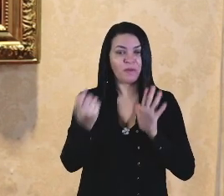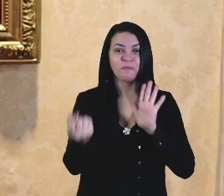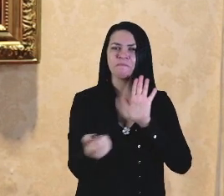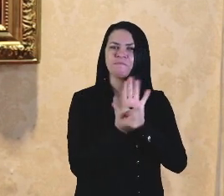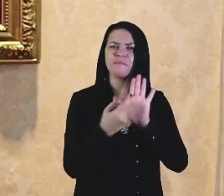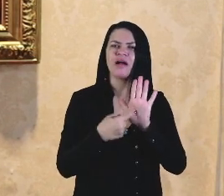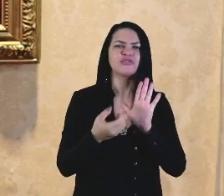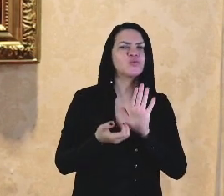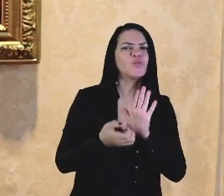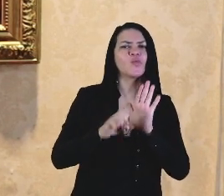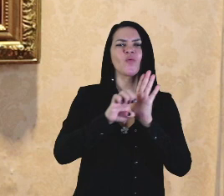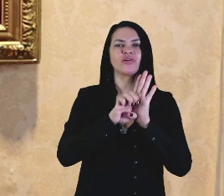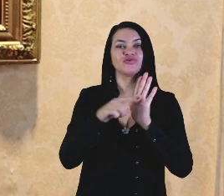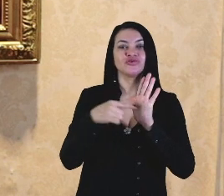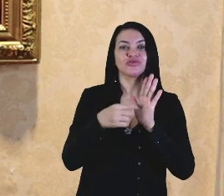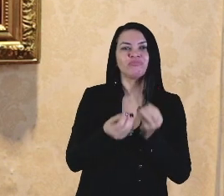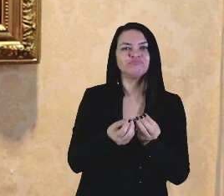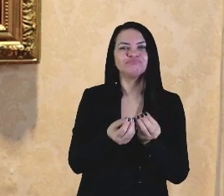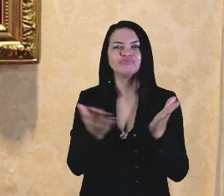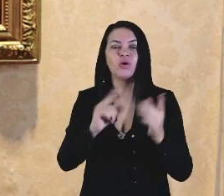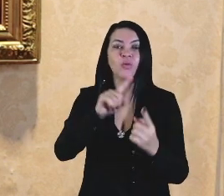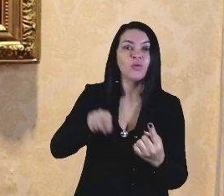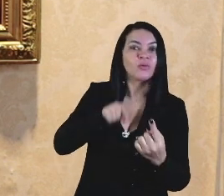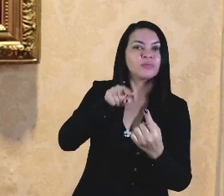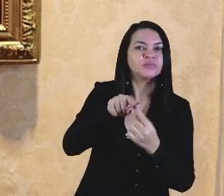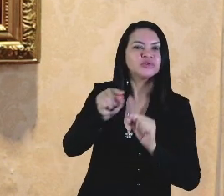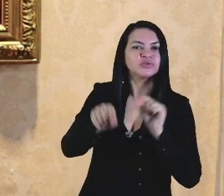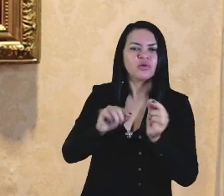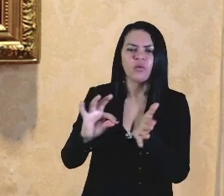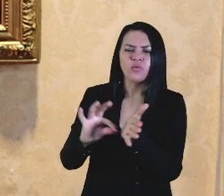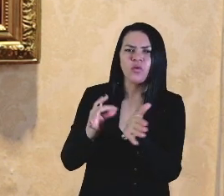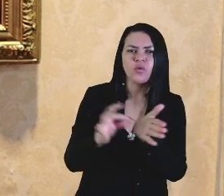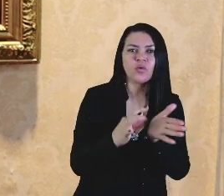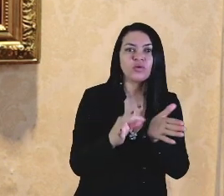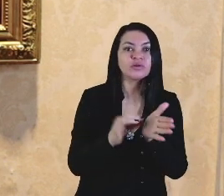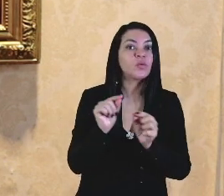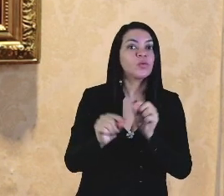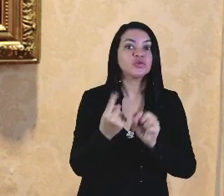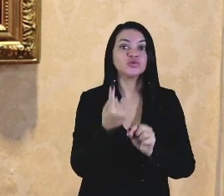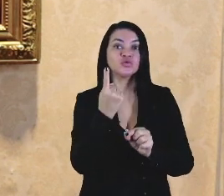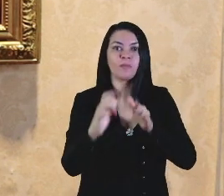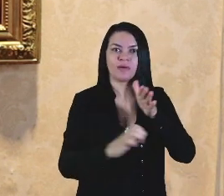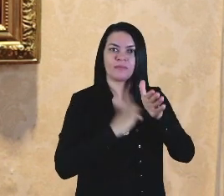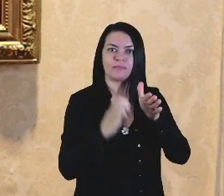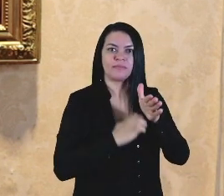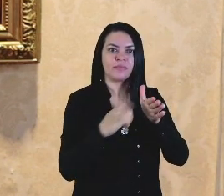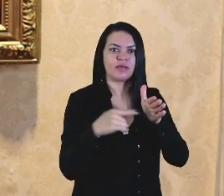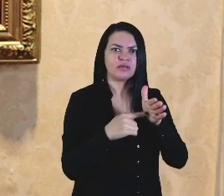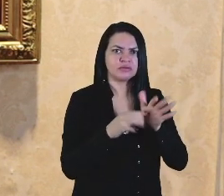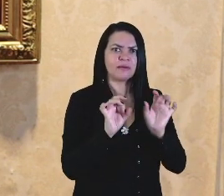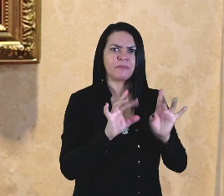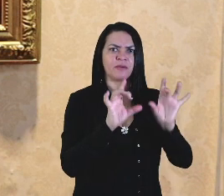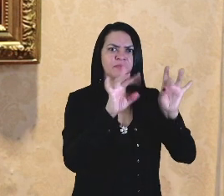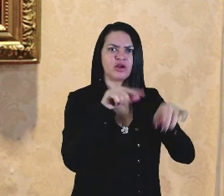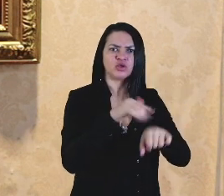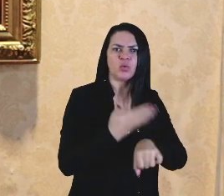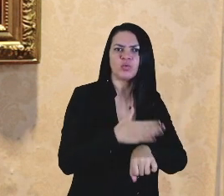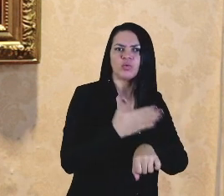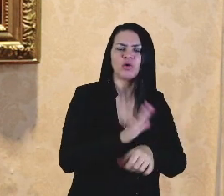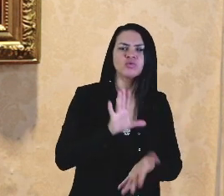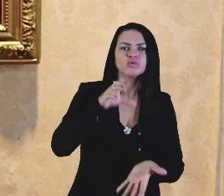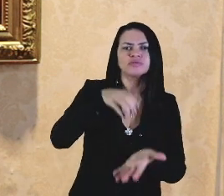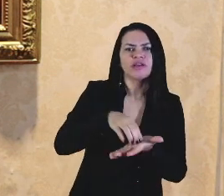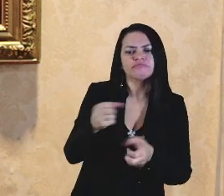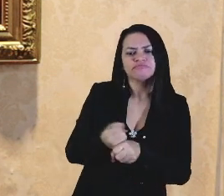marca o lançamento do edital que tem como objeto a contratação de uma empresa especializada na execução da ampliação do